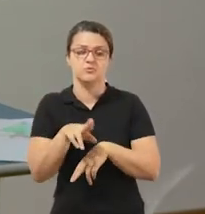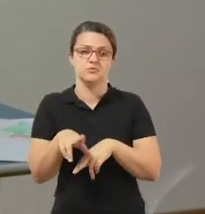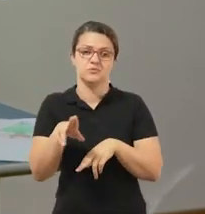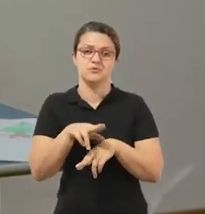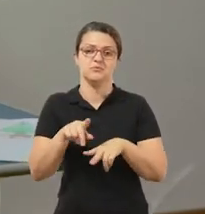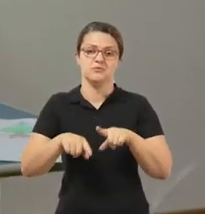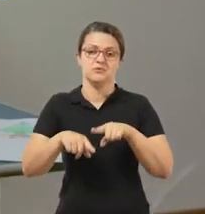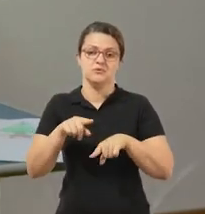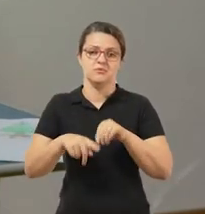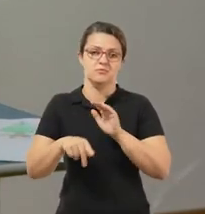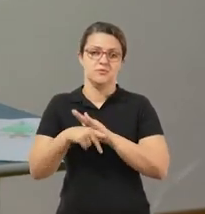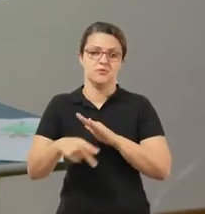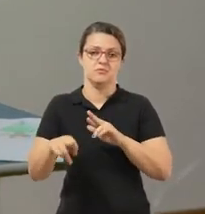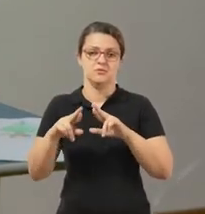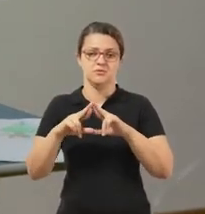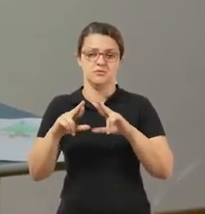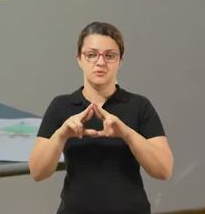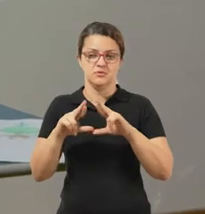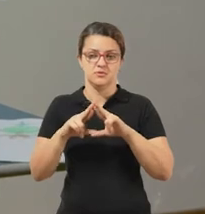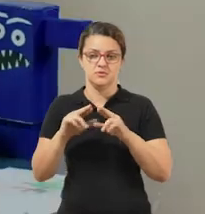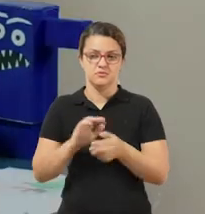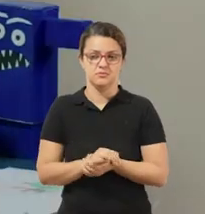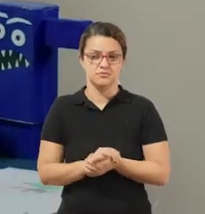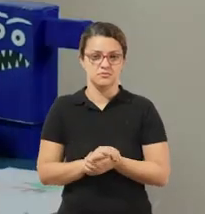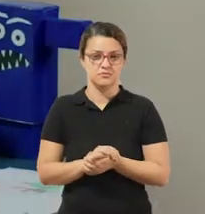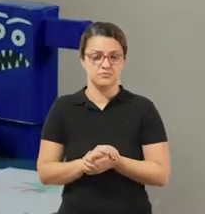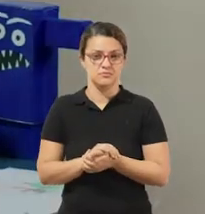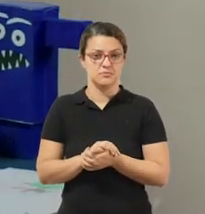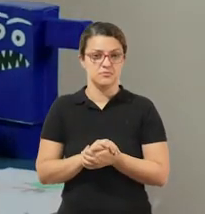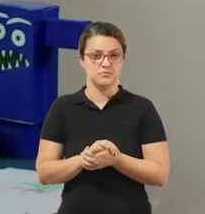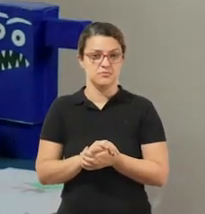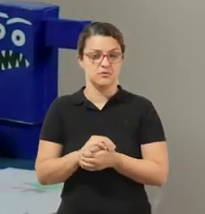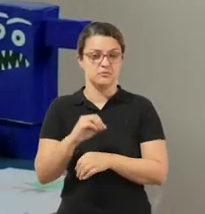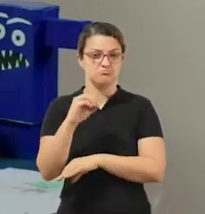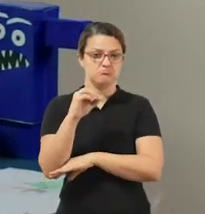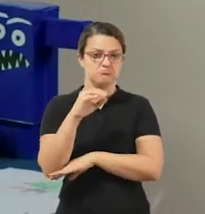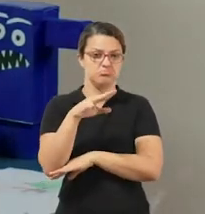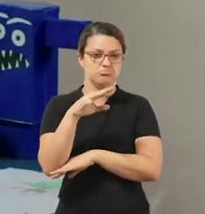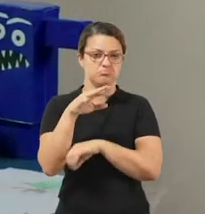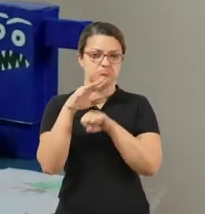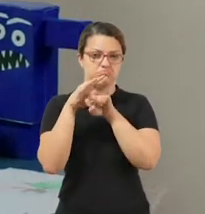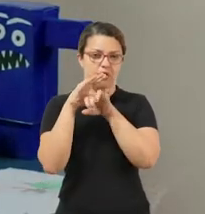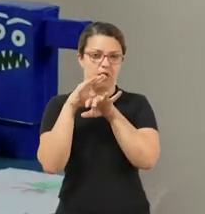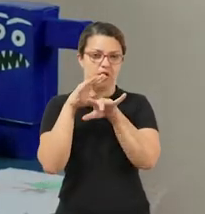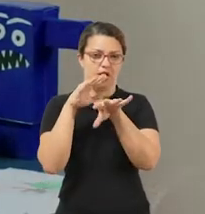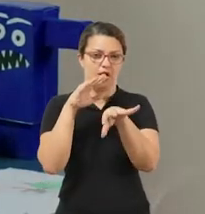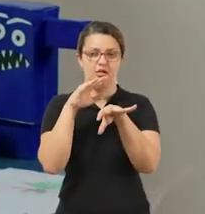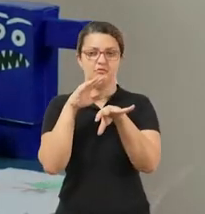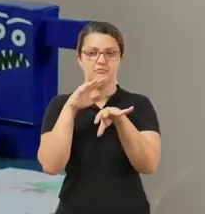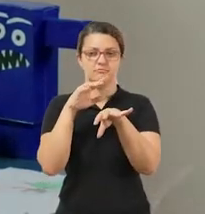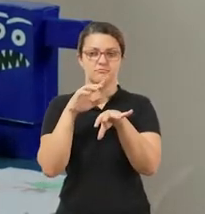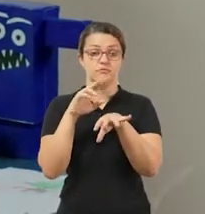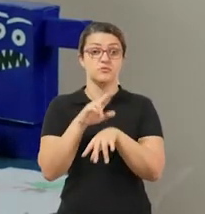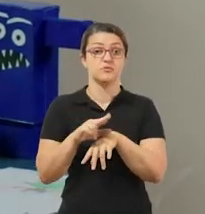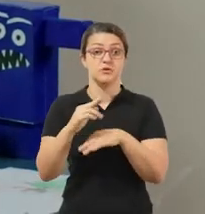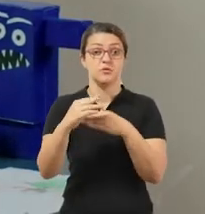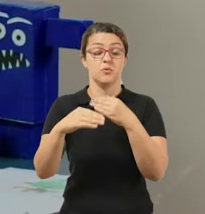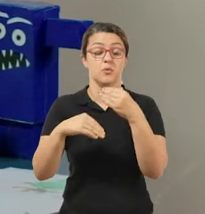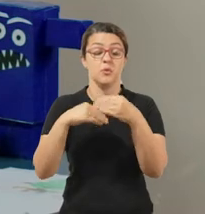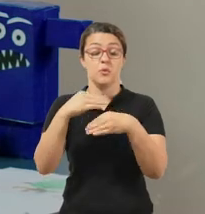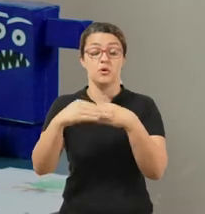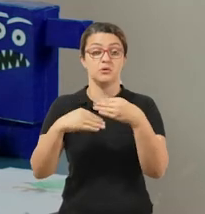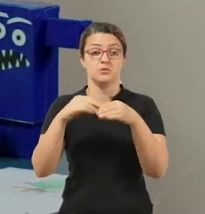reciclagem. Dessa vez, vamos fazer um dragãozinho. Para esse dragão, precisamos do rolinho de papel